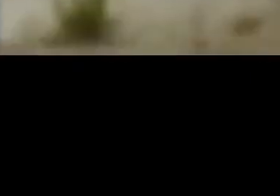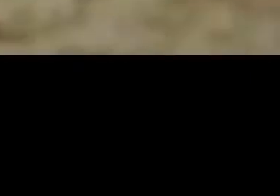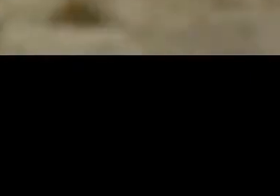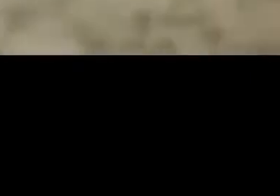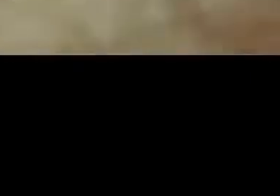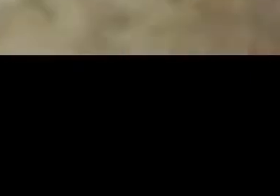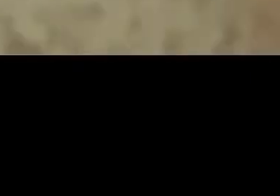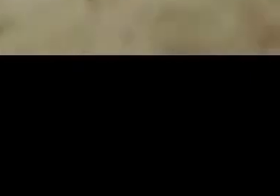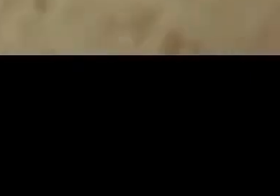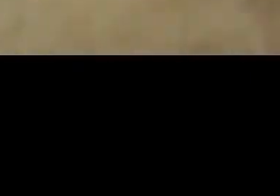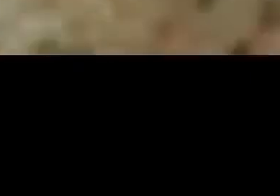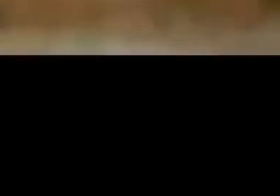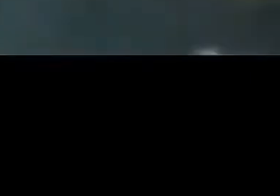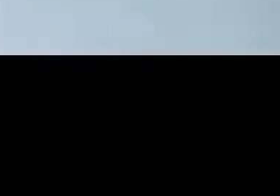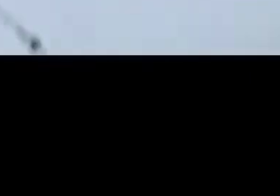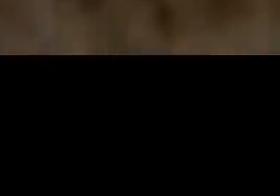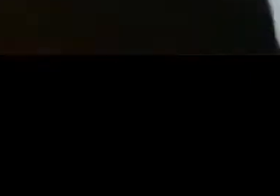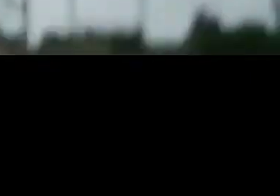Chegou a Ambev Ama.